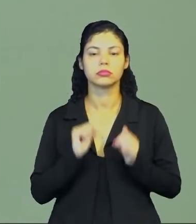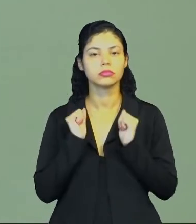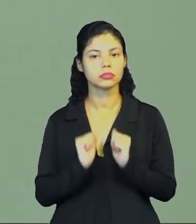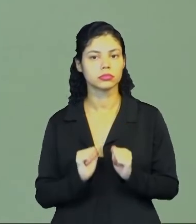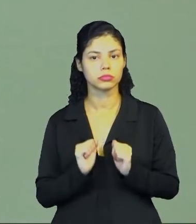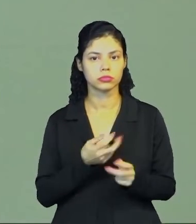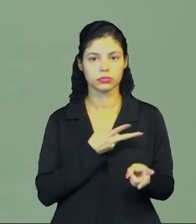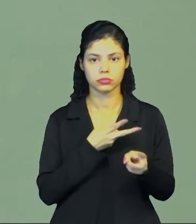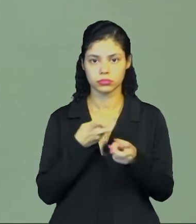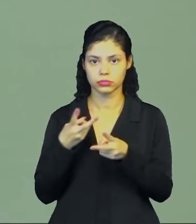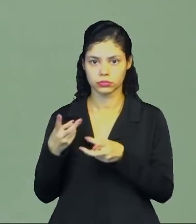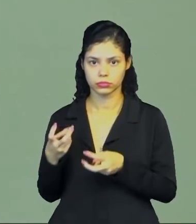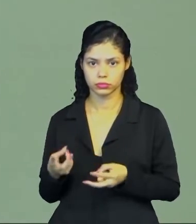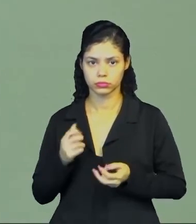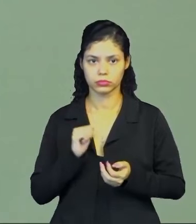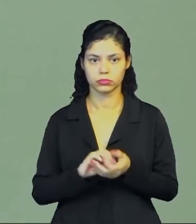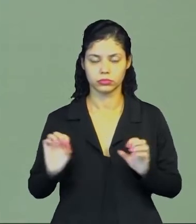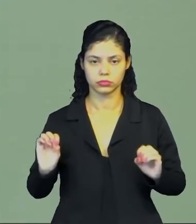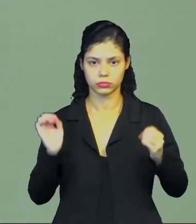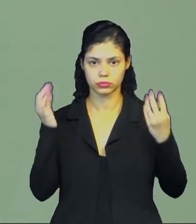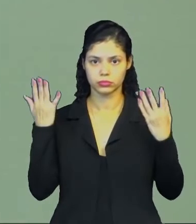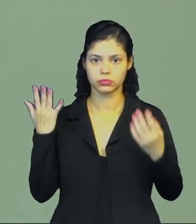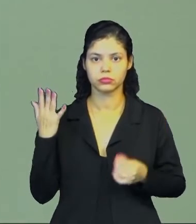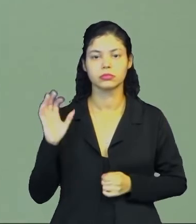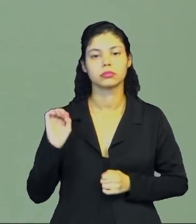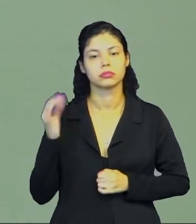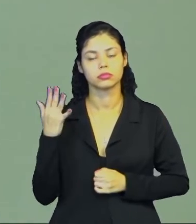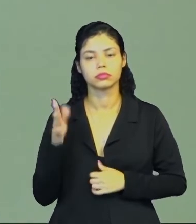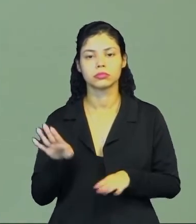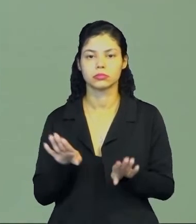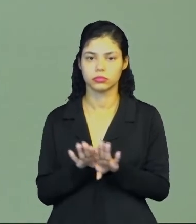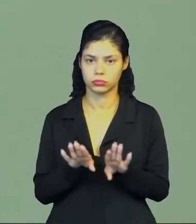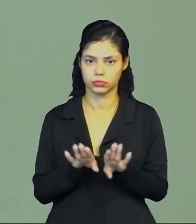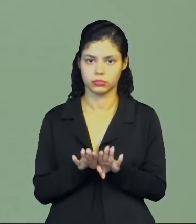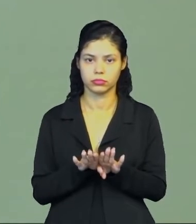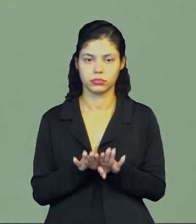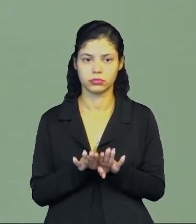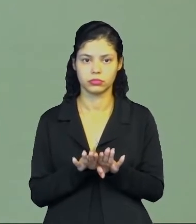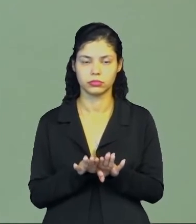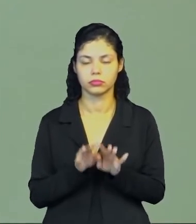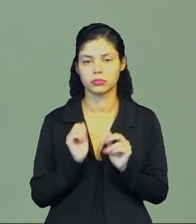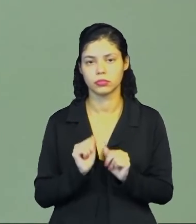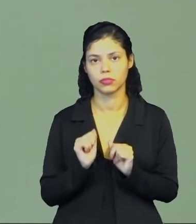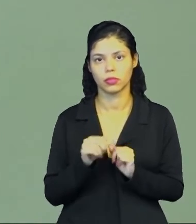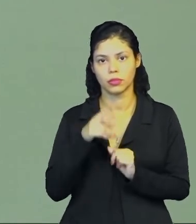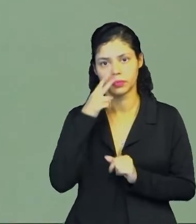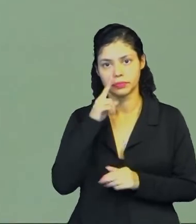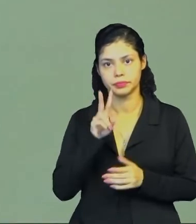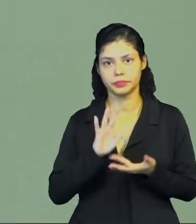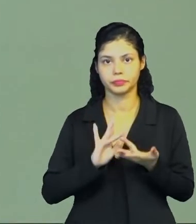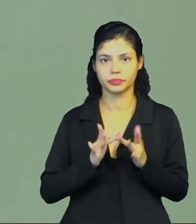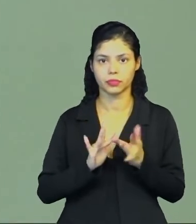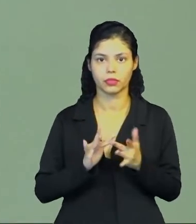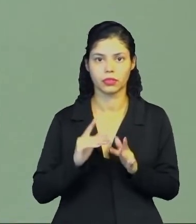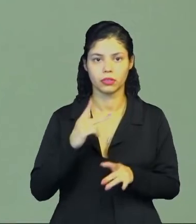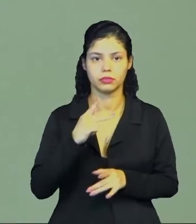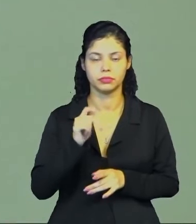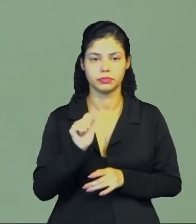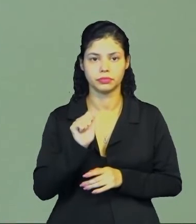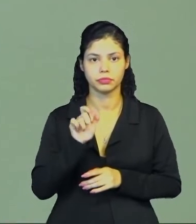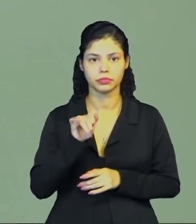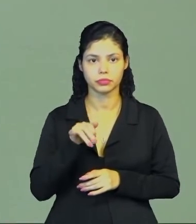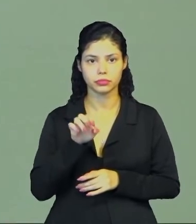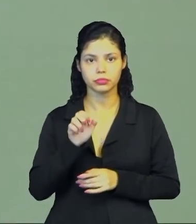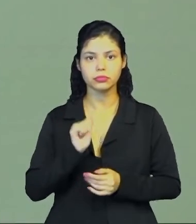a gente puder observar os festivais que acontecem nessas etnias, a gente pode também ter o contato com o pajé da